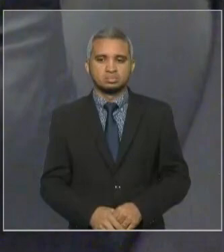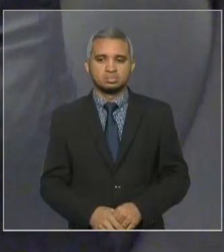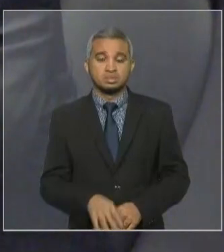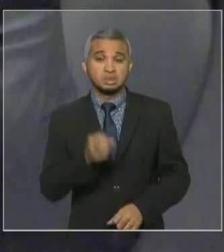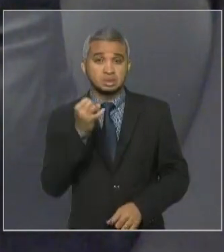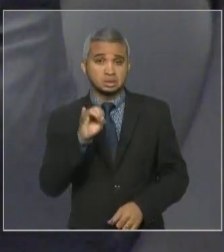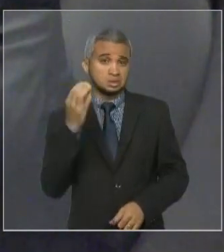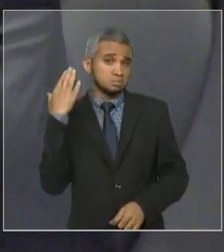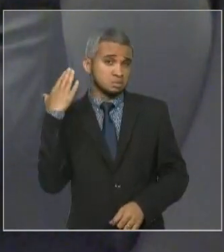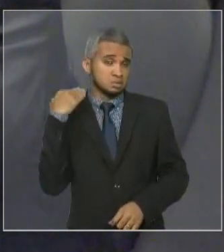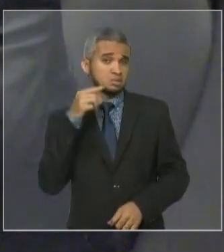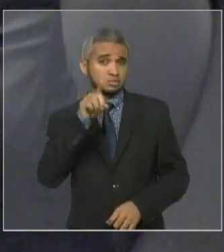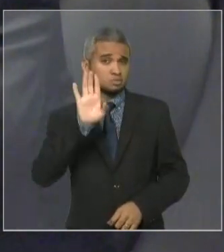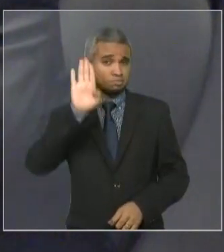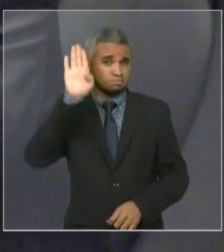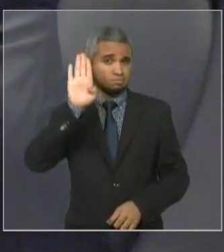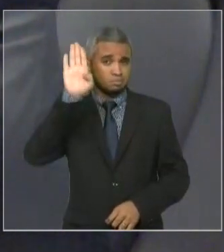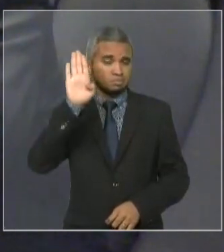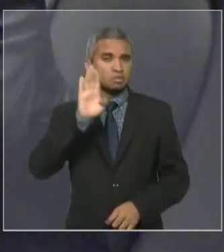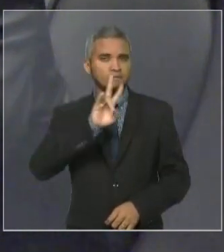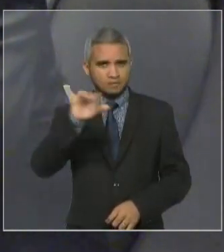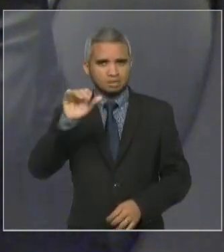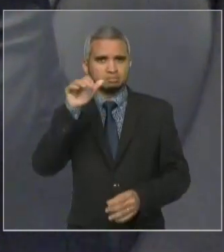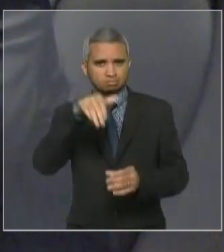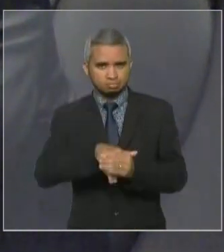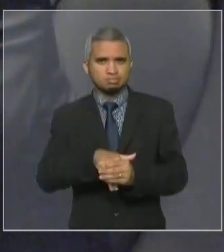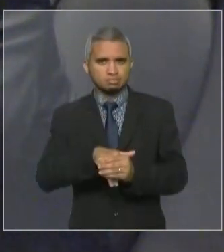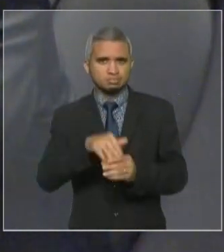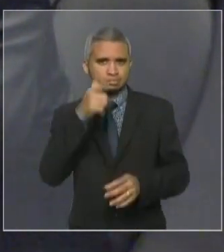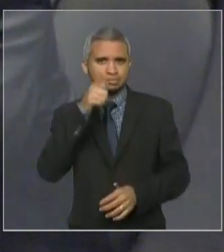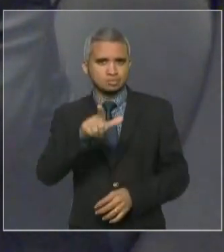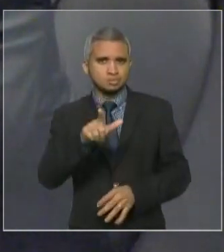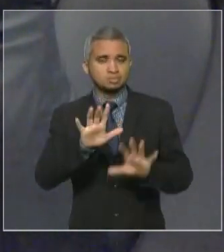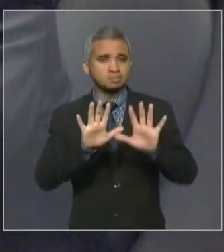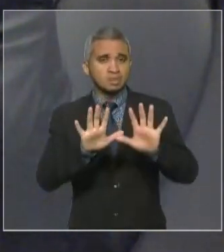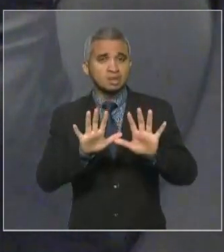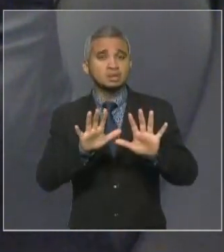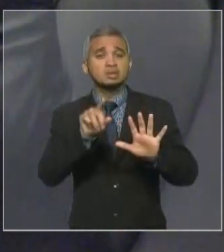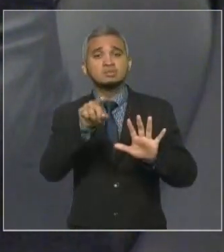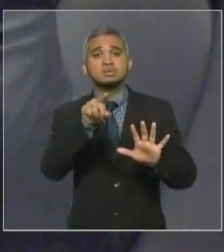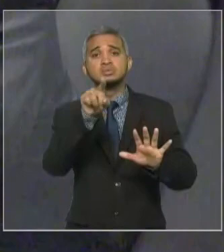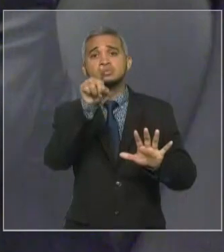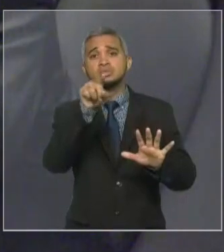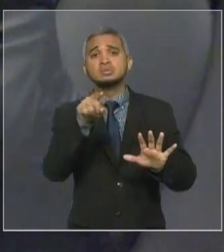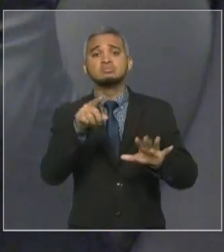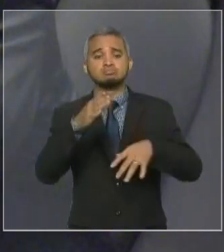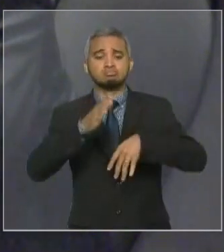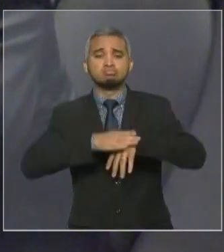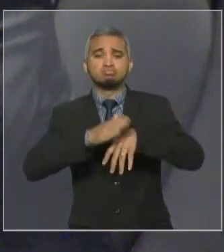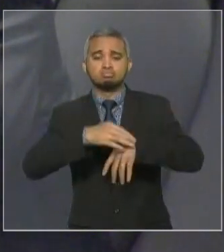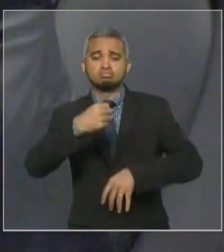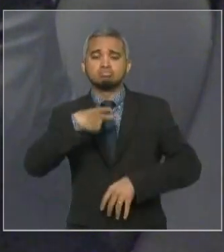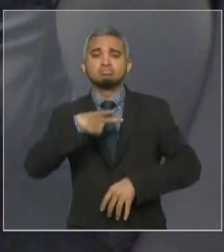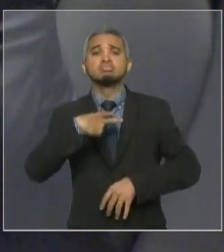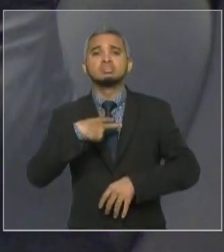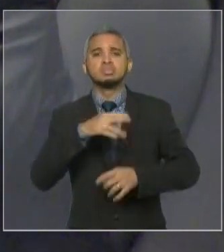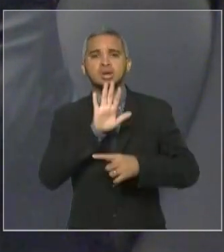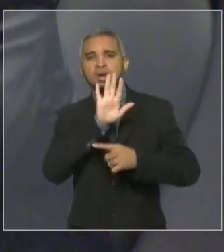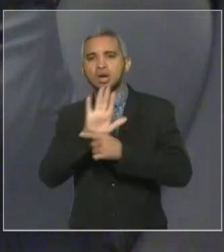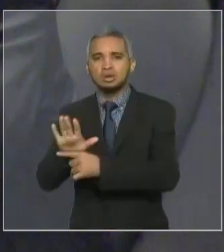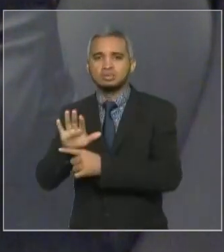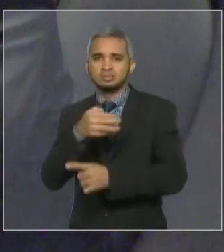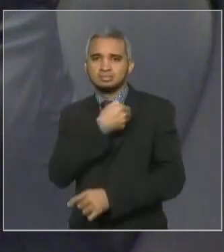reeleito, e decidiu coordenar a campanha vitoriosa do governador Flavidino. E ali, pela sua